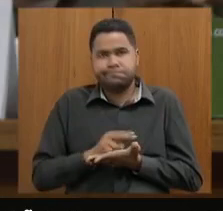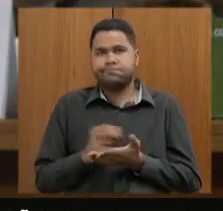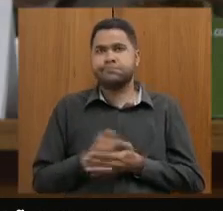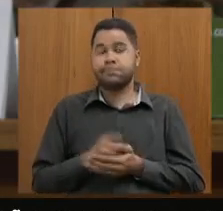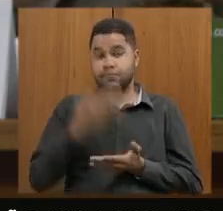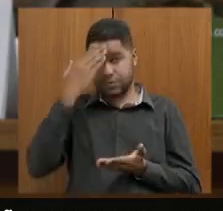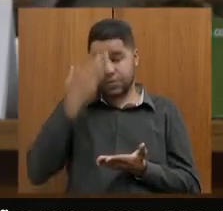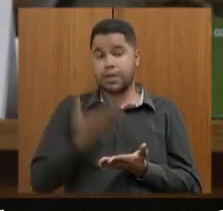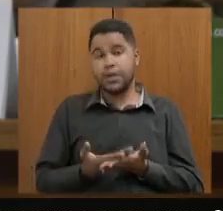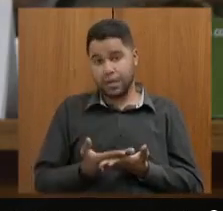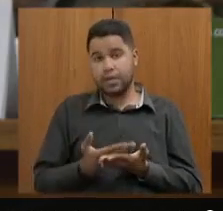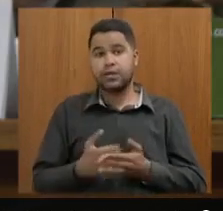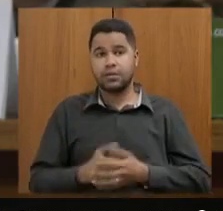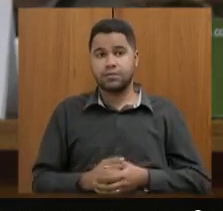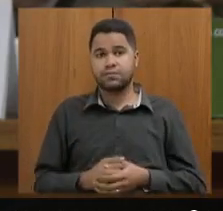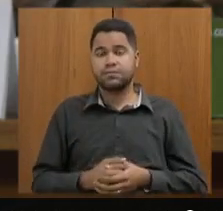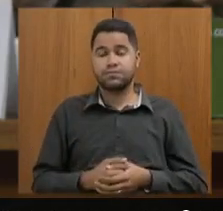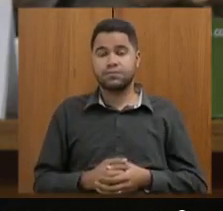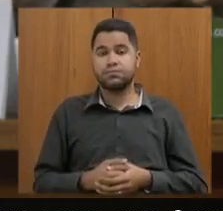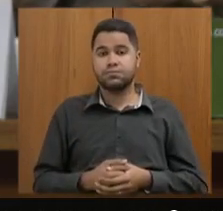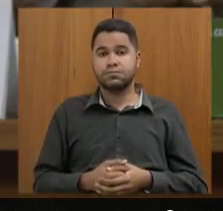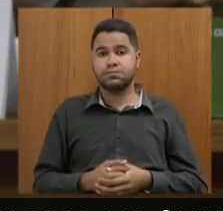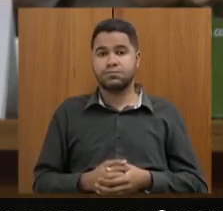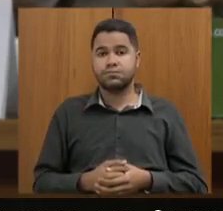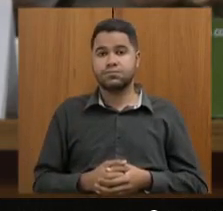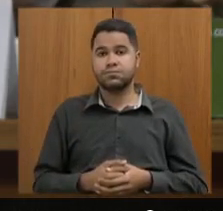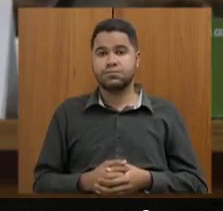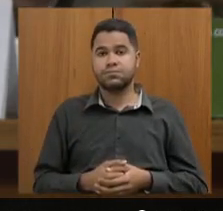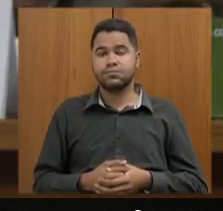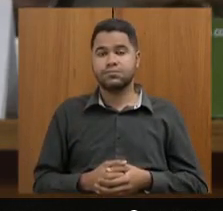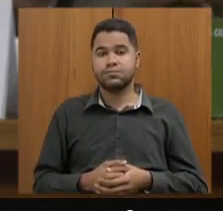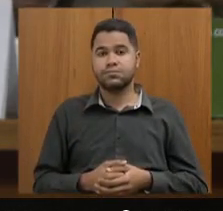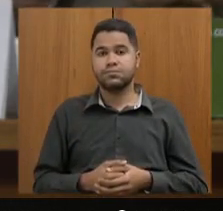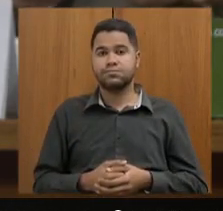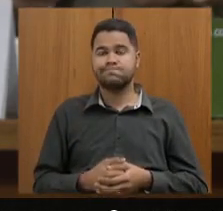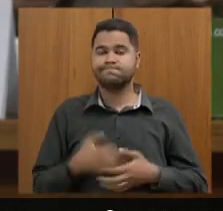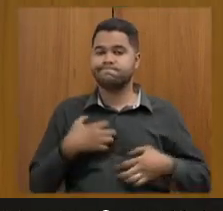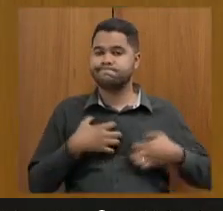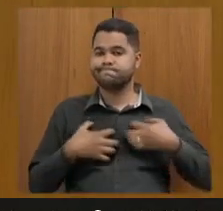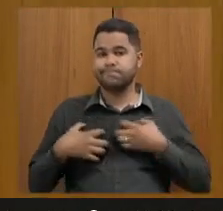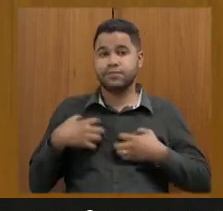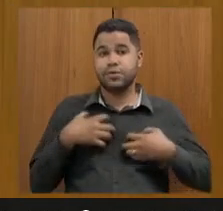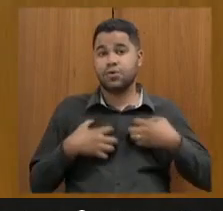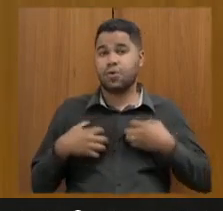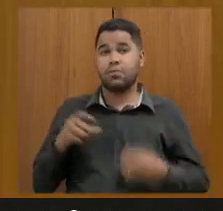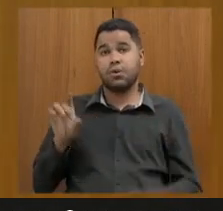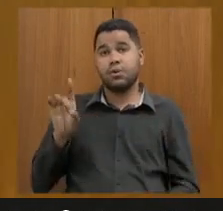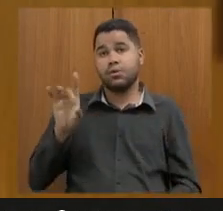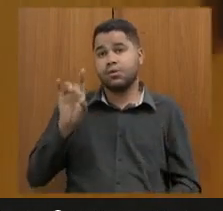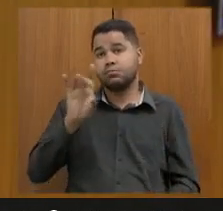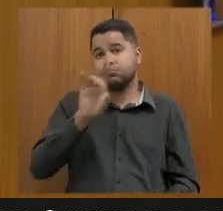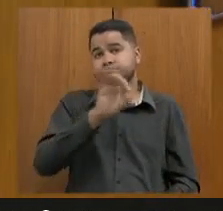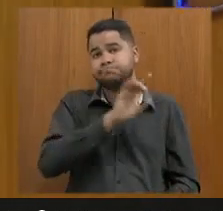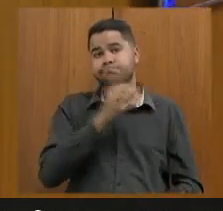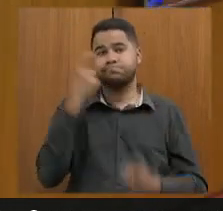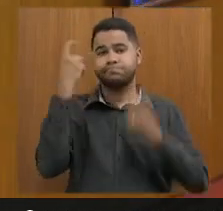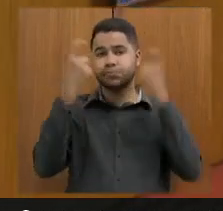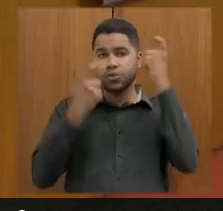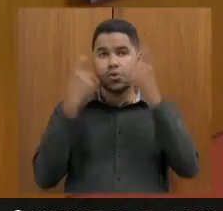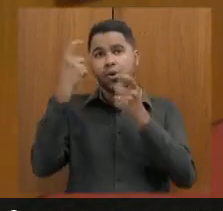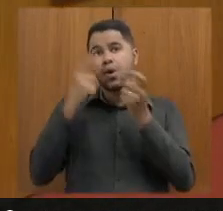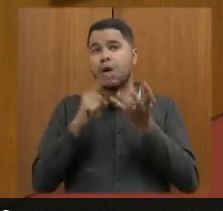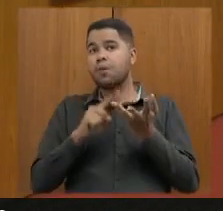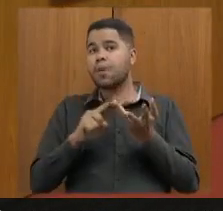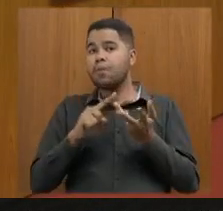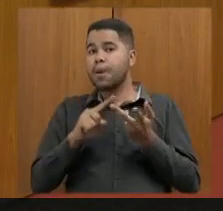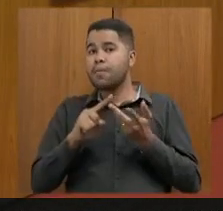Acredito que isso é algo que incomoda a cada um daqueles que têm uma preocupação grande com